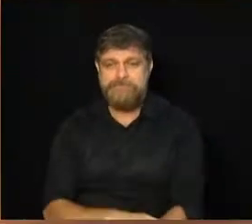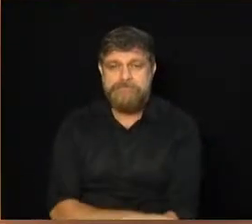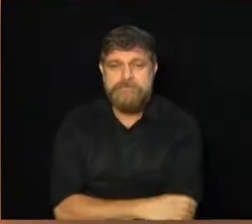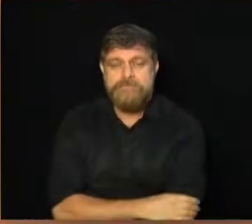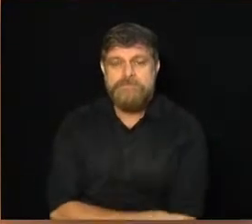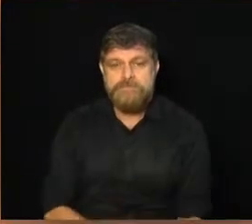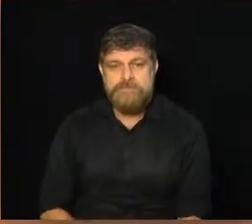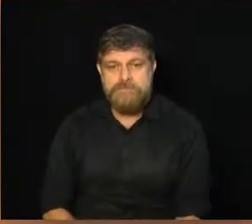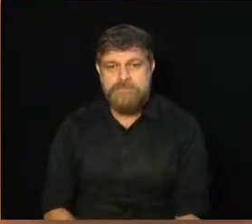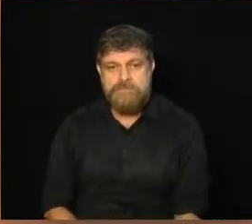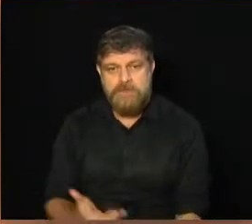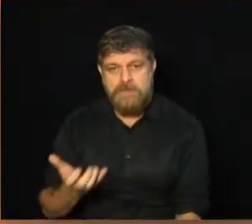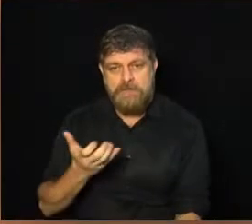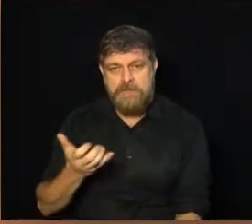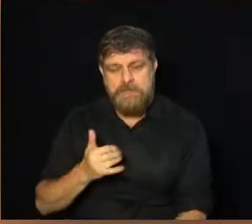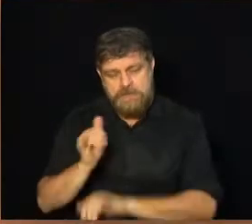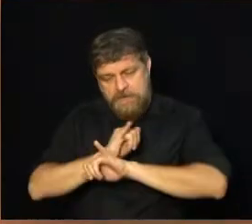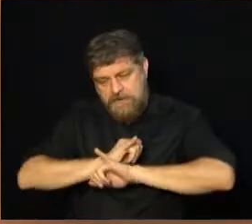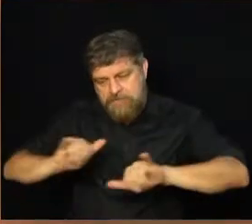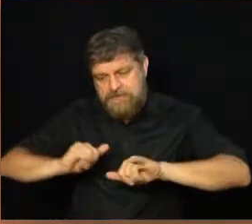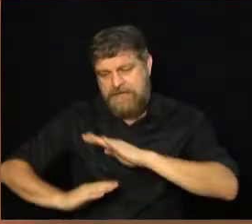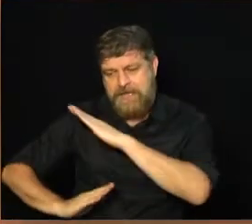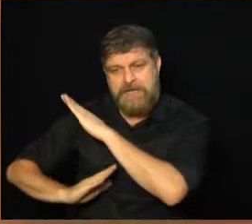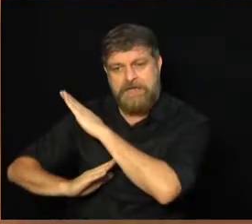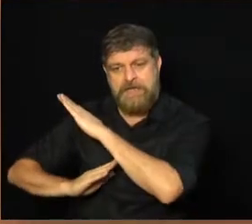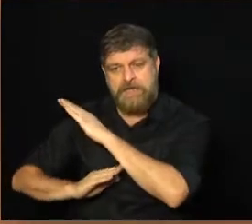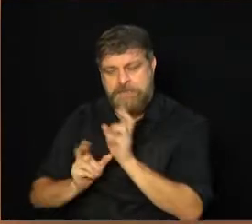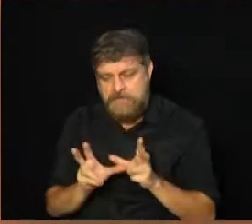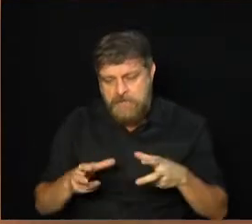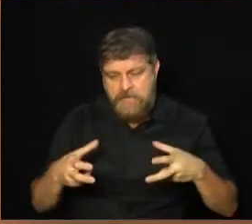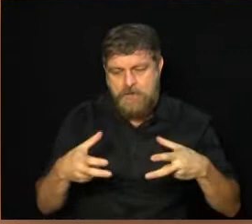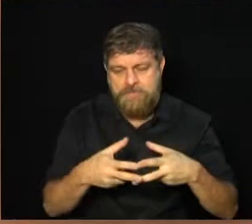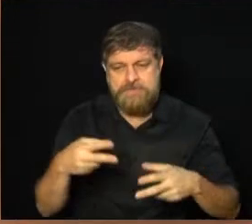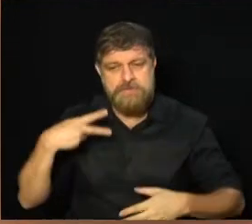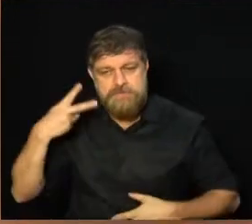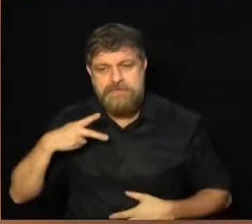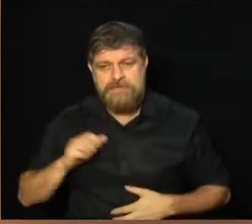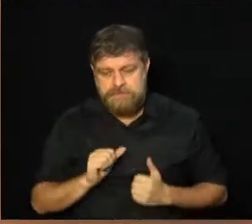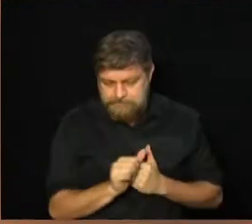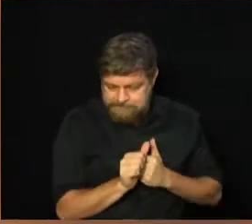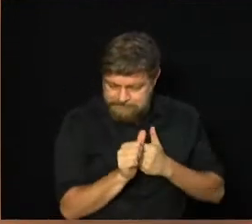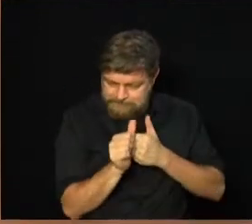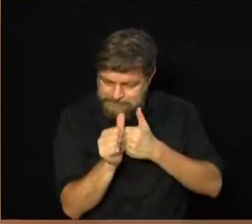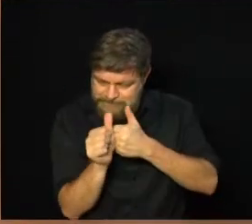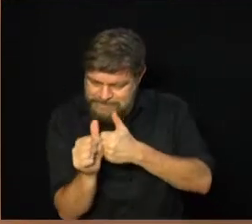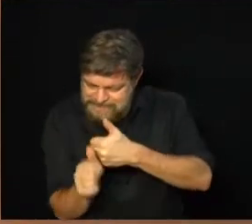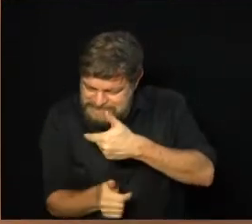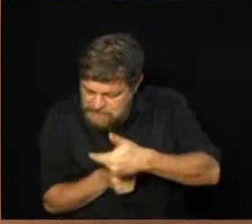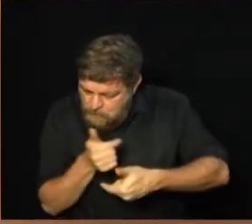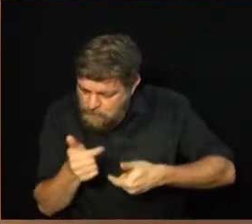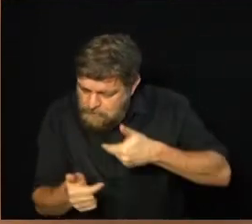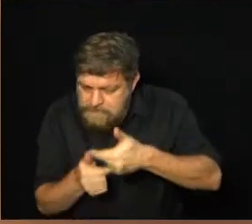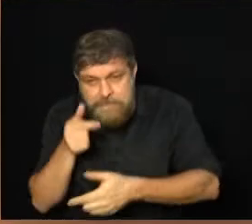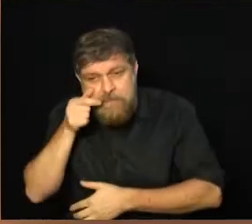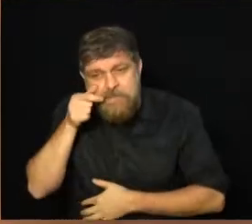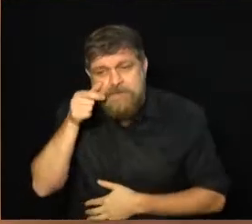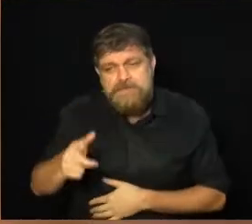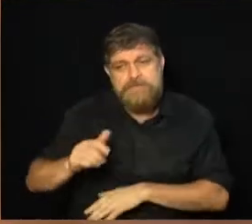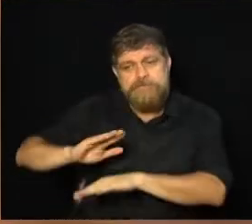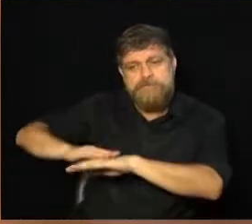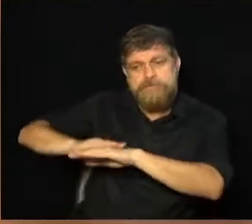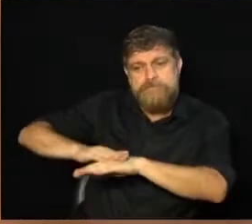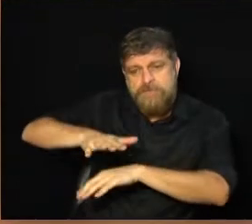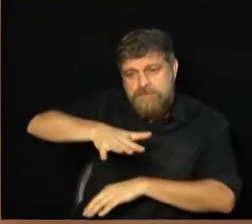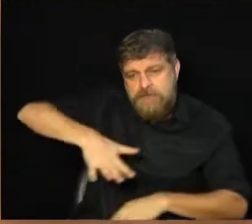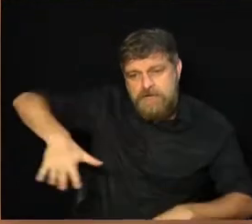Destacar o quanto essa casa, o quanto essa comissão, tem acompanhado um trabalho muito interessante que tem sido feito na região